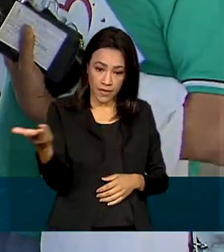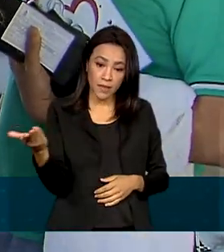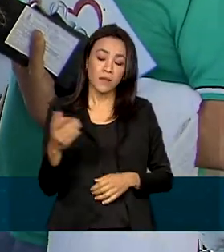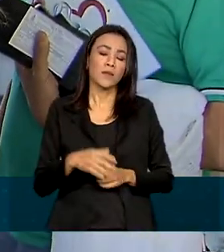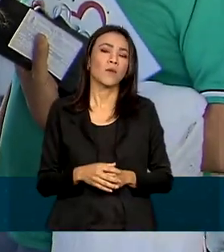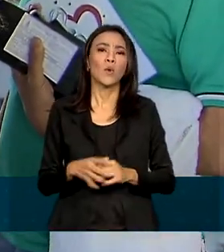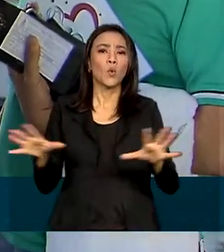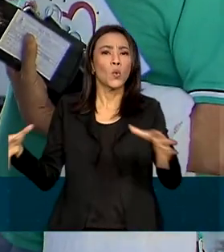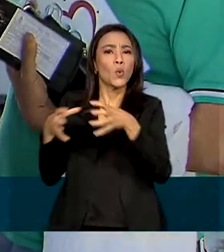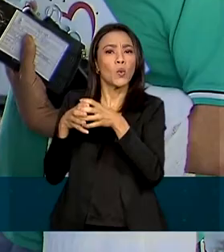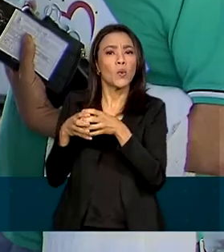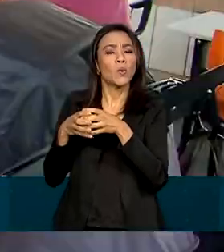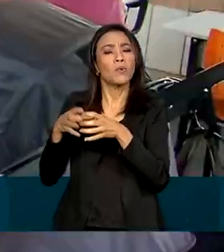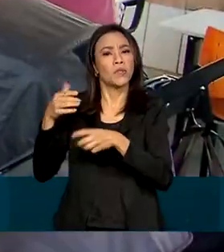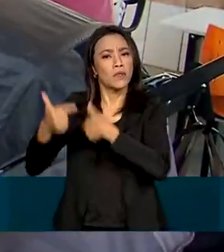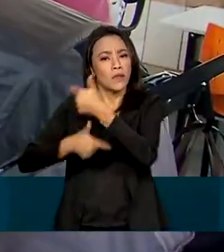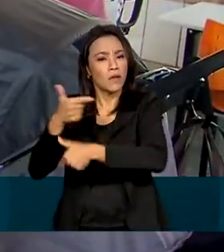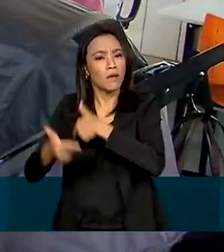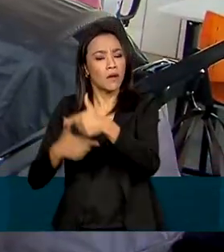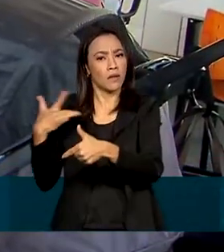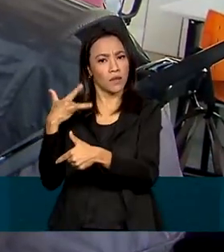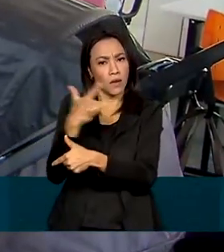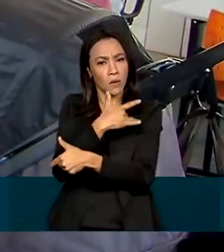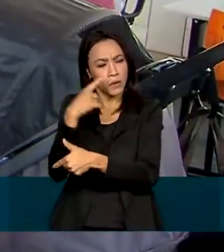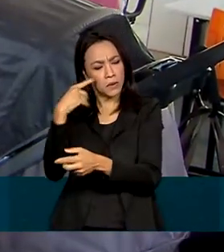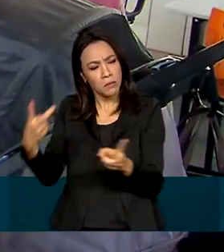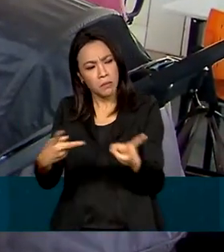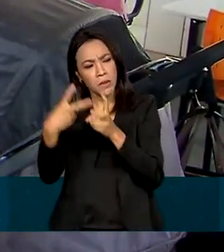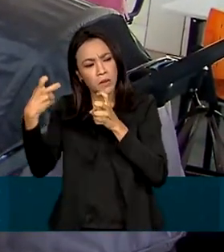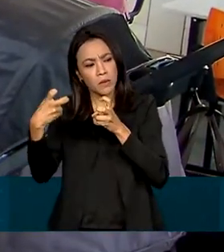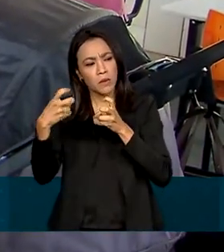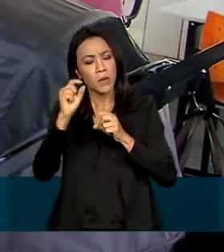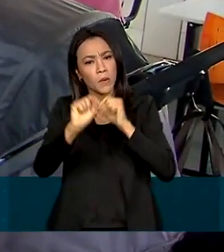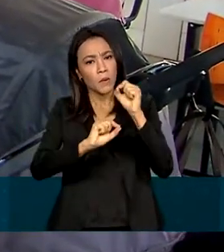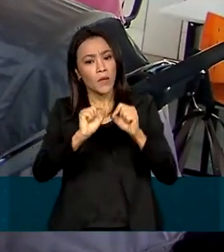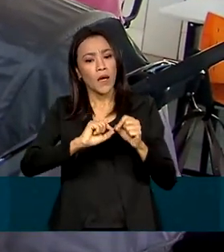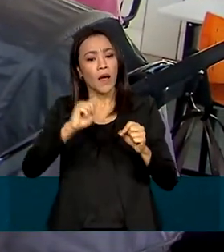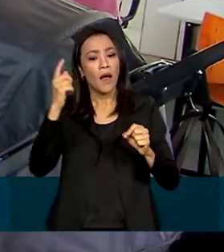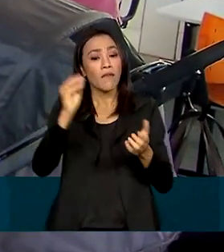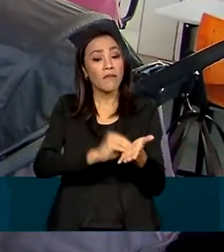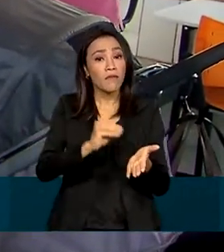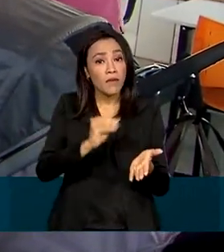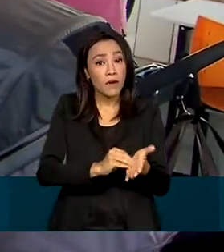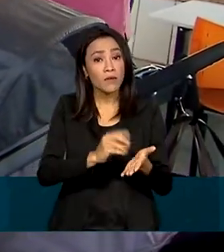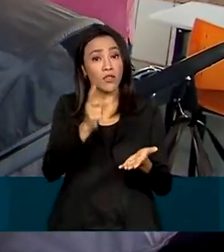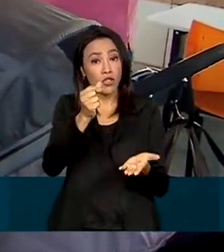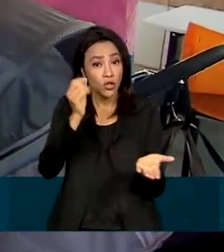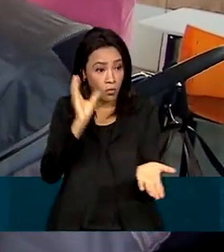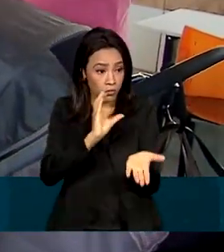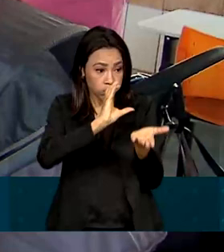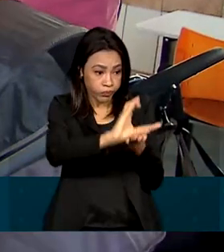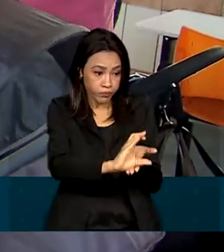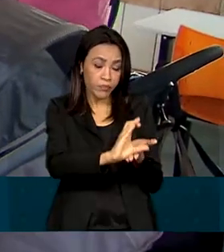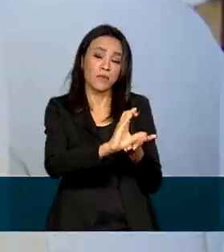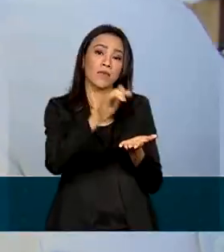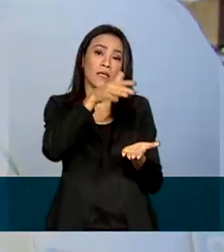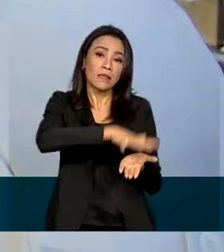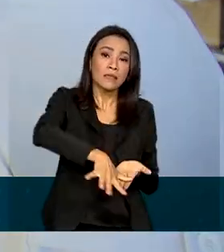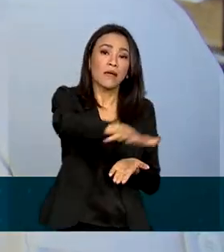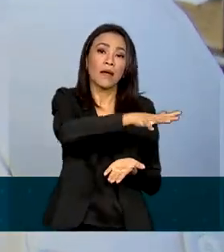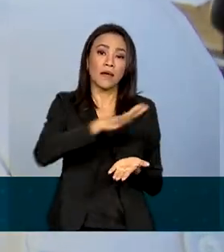realizado pelo Grupo de Saúde, foi identificada a necessidade de recomposição do orçamento do setor para 2023